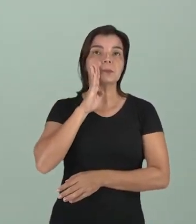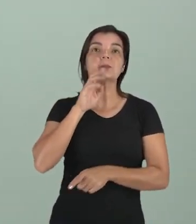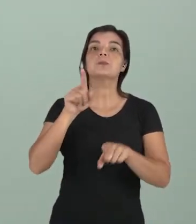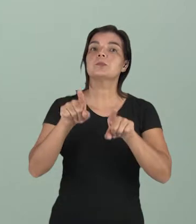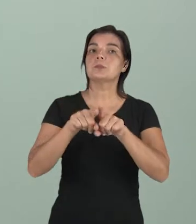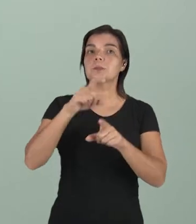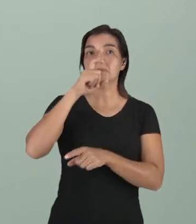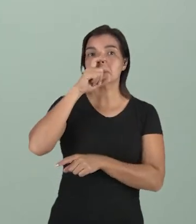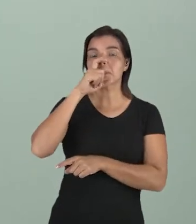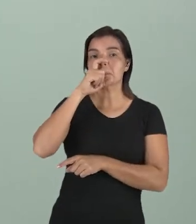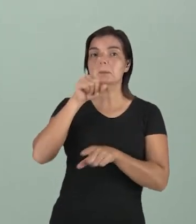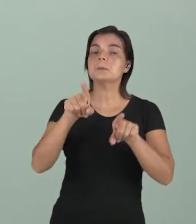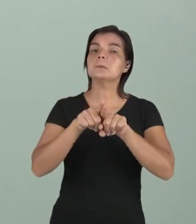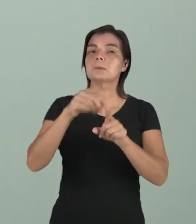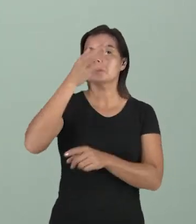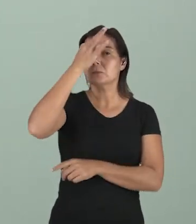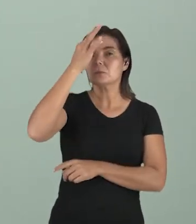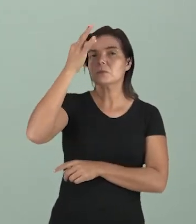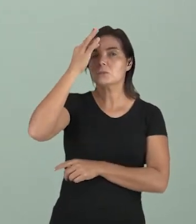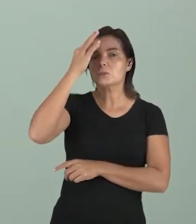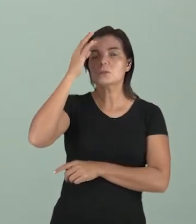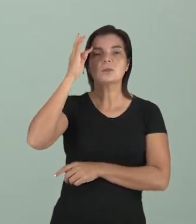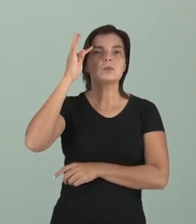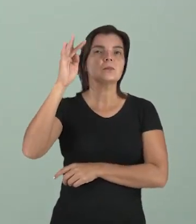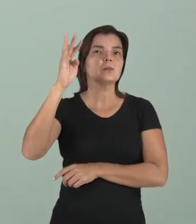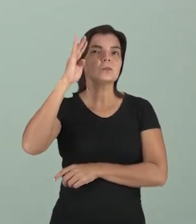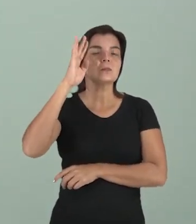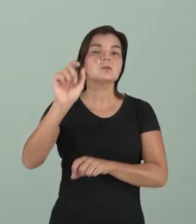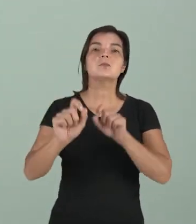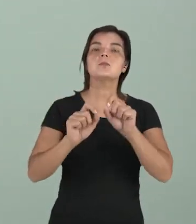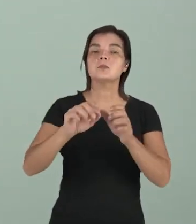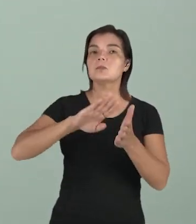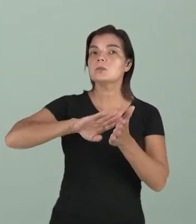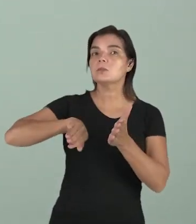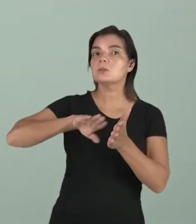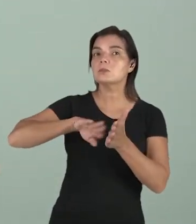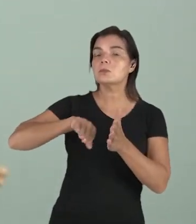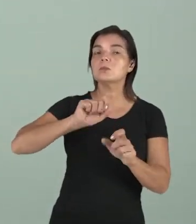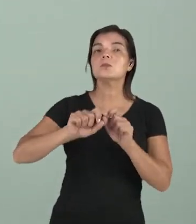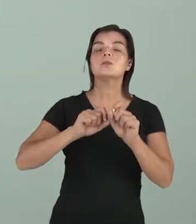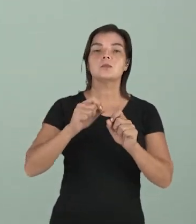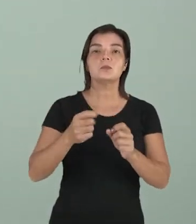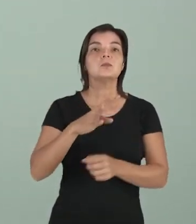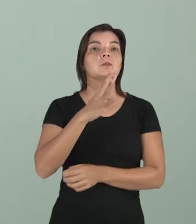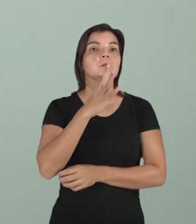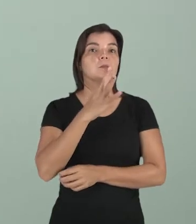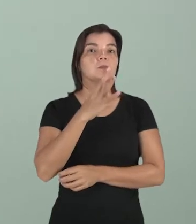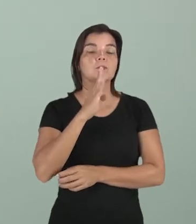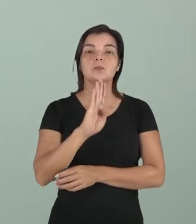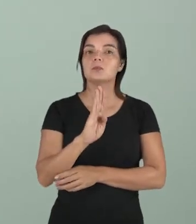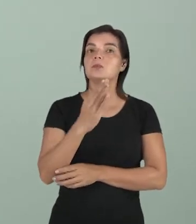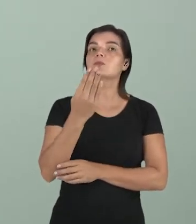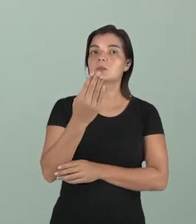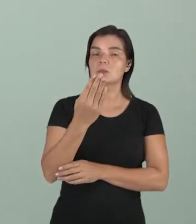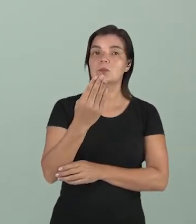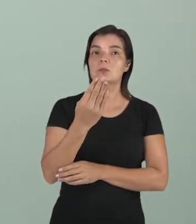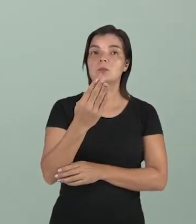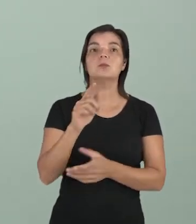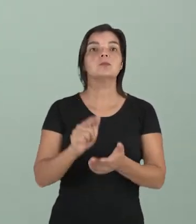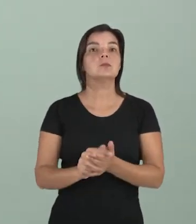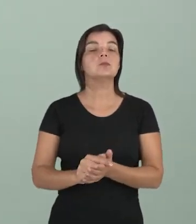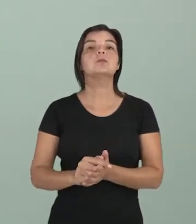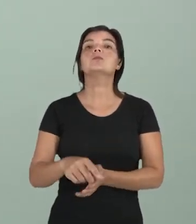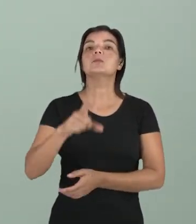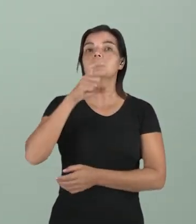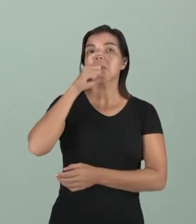filosofia, a sua teoria do conhecimento, tentando eliminar aquilo que nos leva a um conhecimento falso. Descartes,